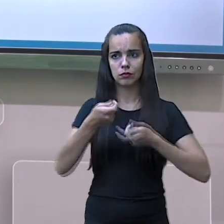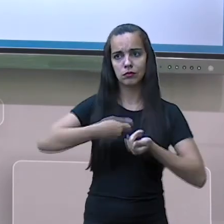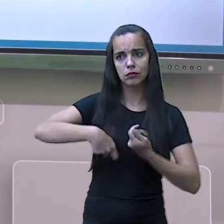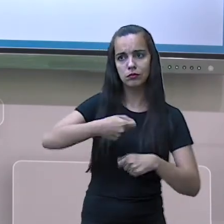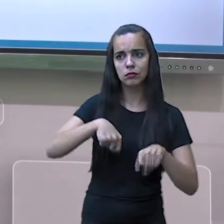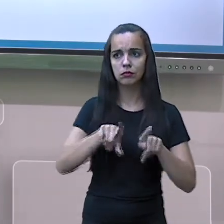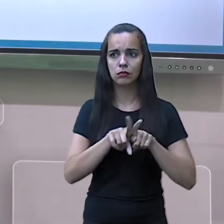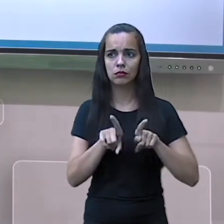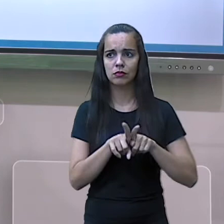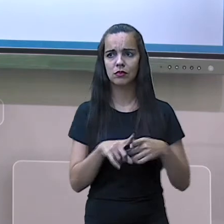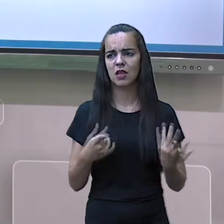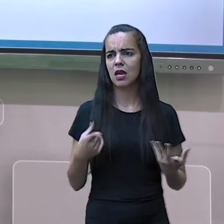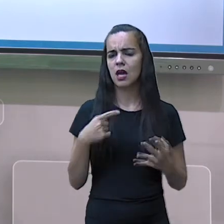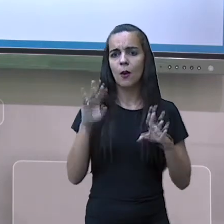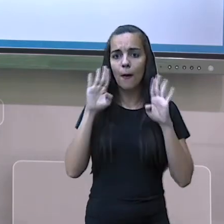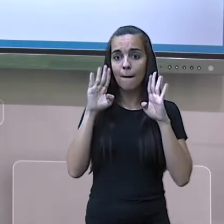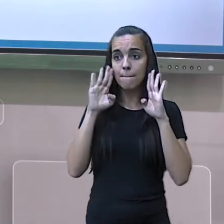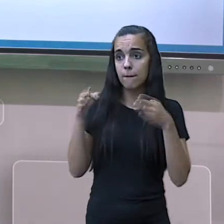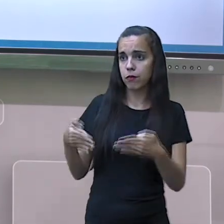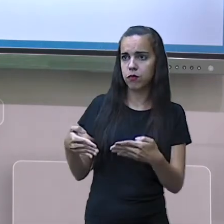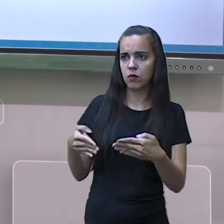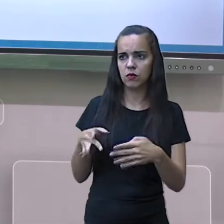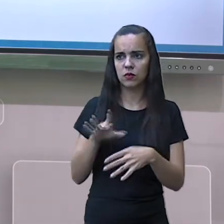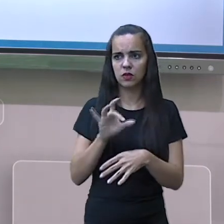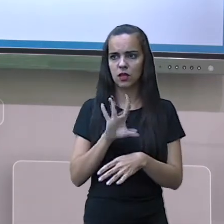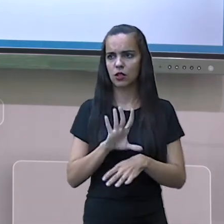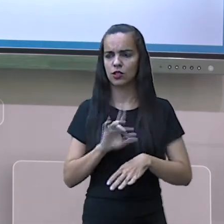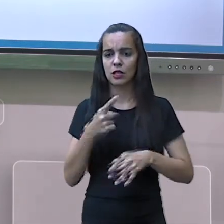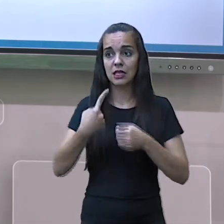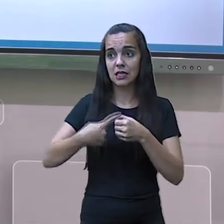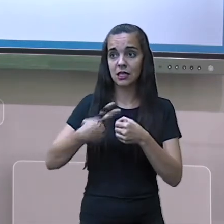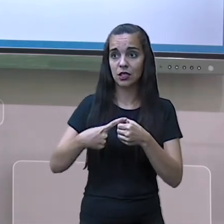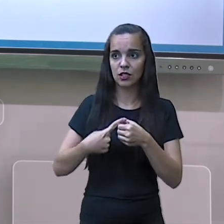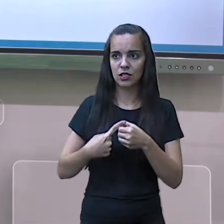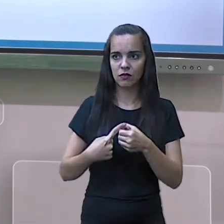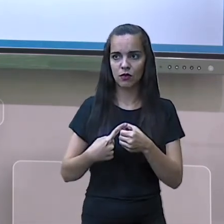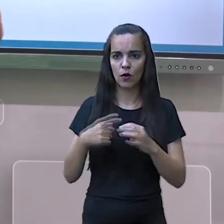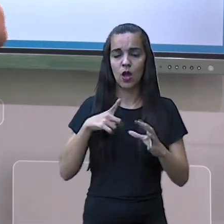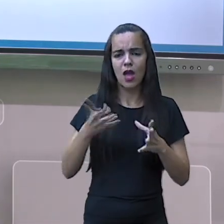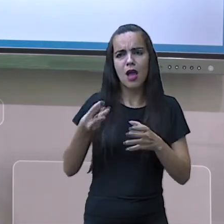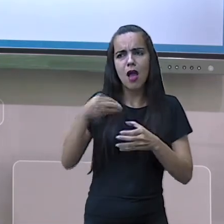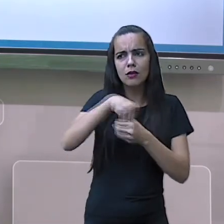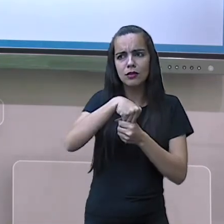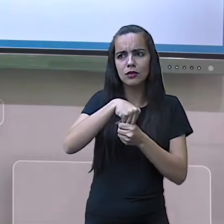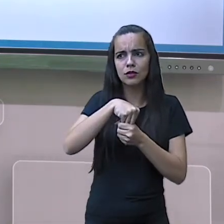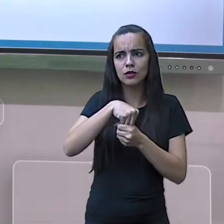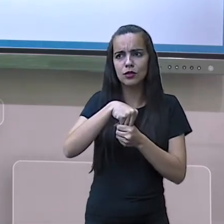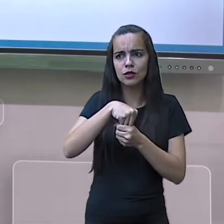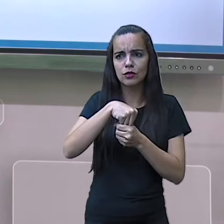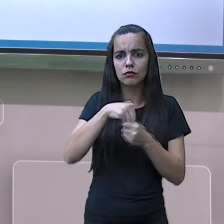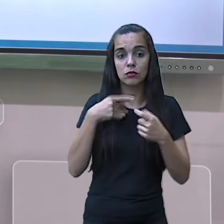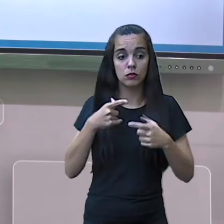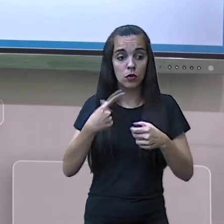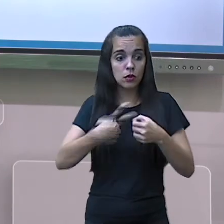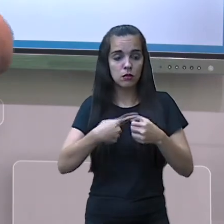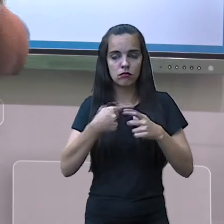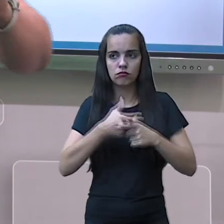mais não é prioridade, não é só da cidade, não é exclusivo de uma cidade grande.